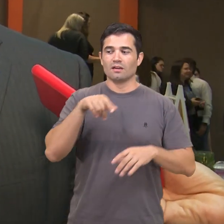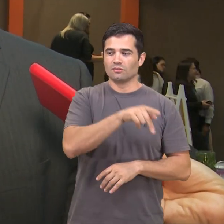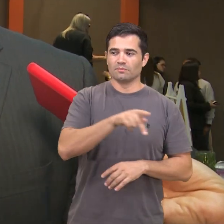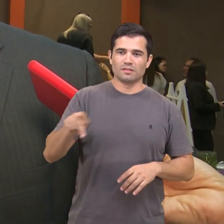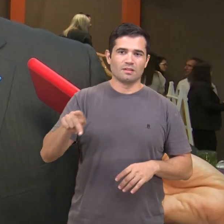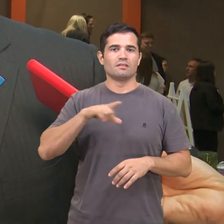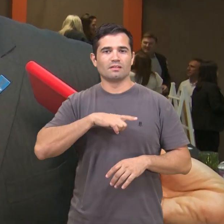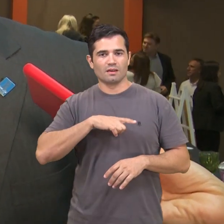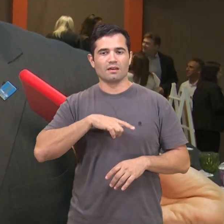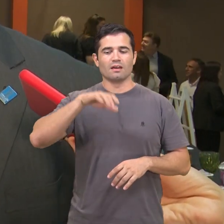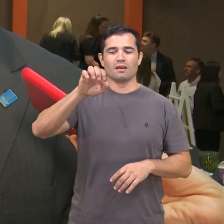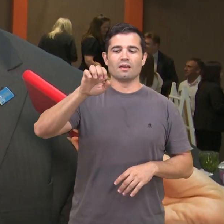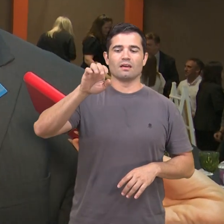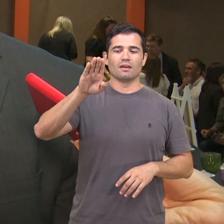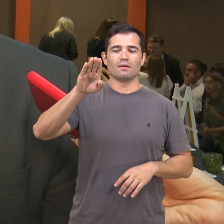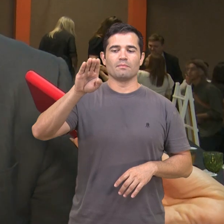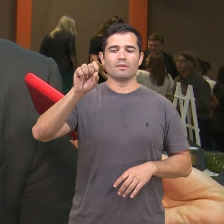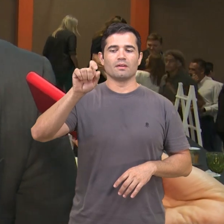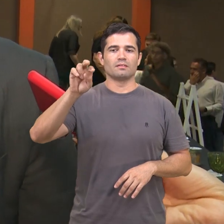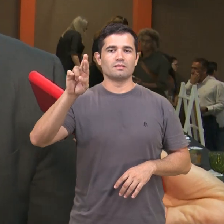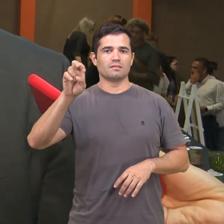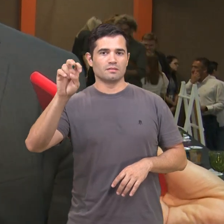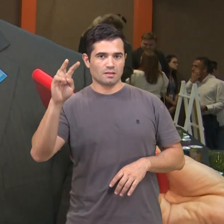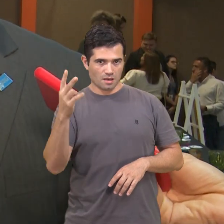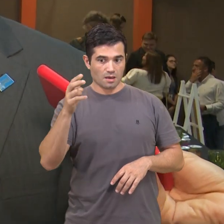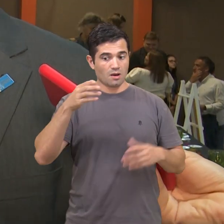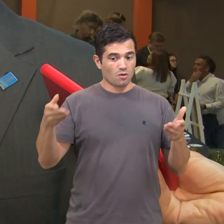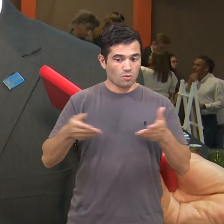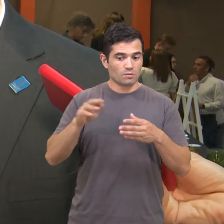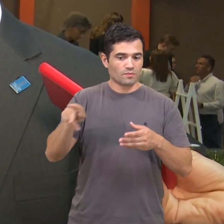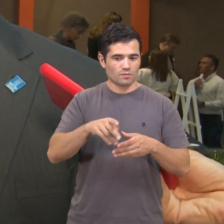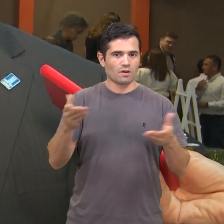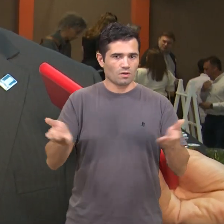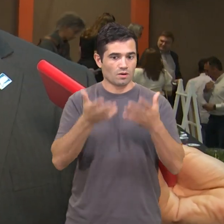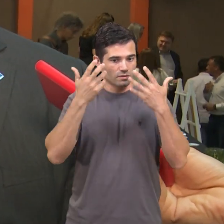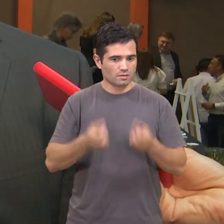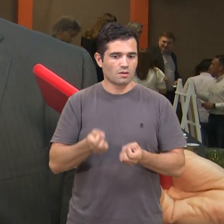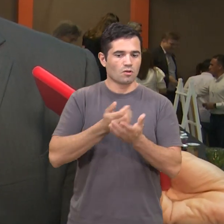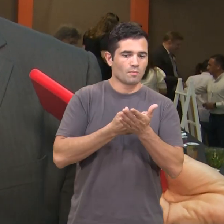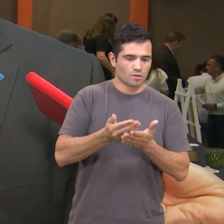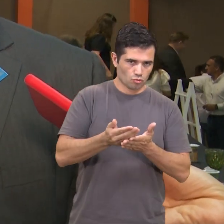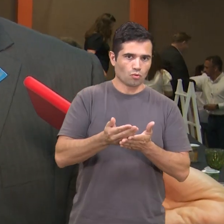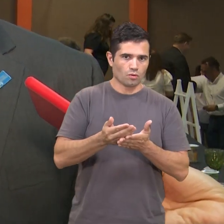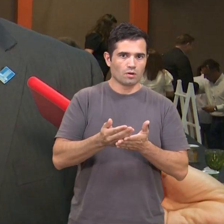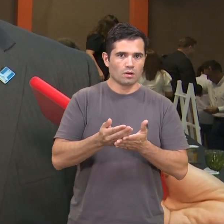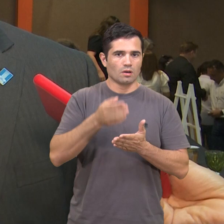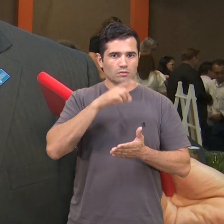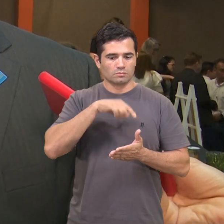presidente da Rede Obser, o Arthur Quioro, que é professor e agora está assumindo desde o início do